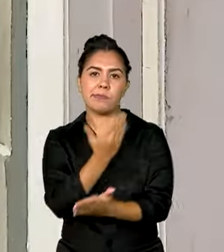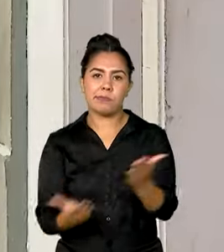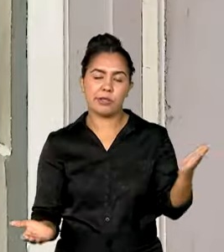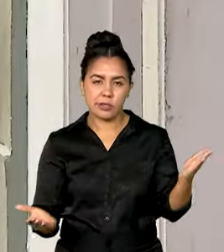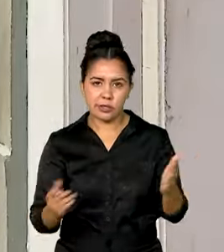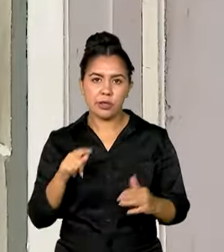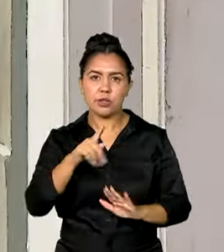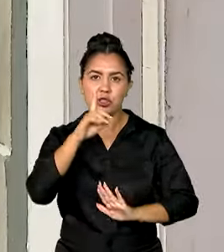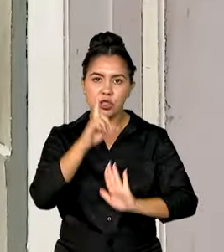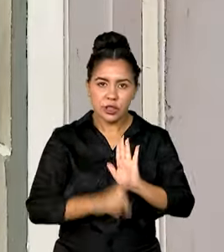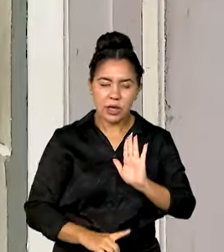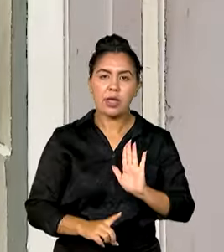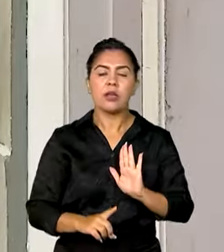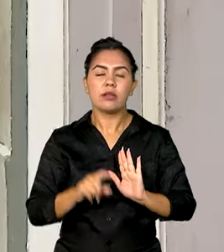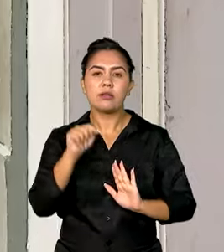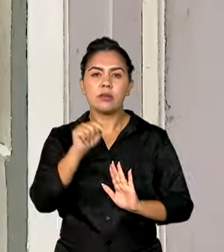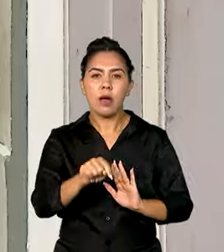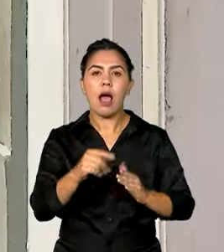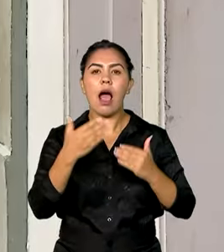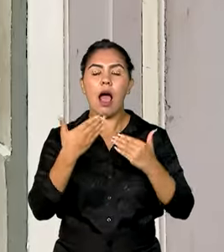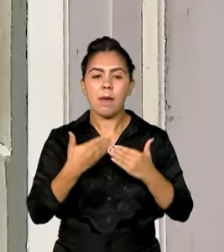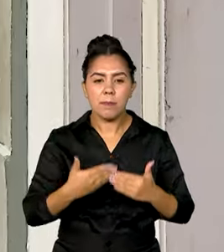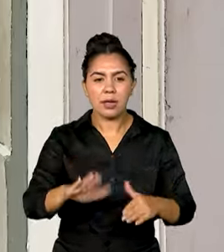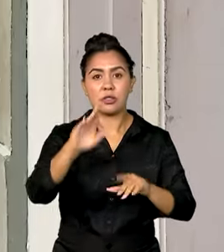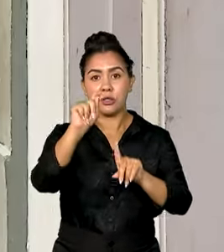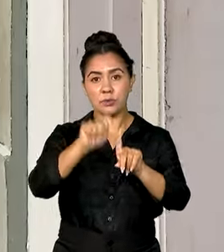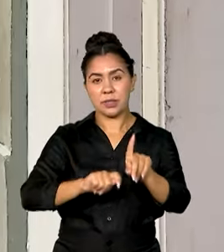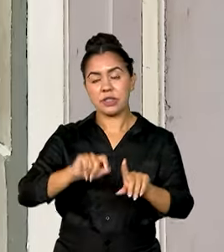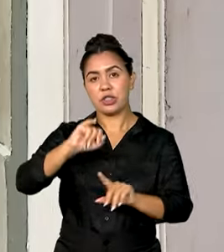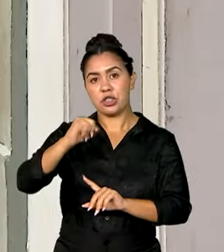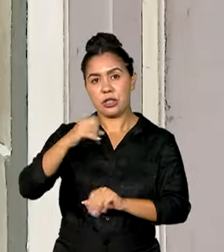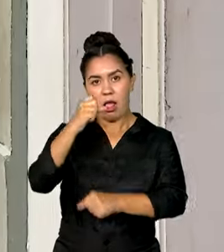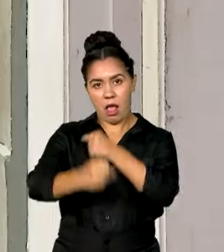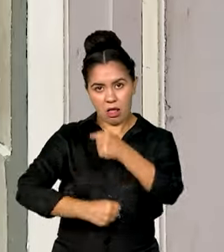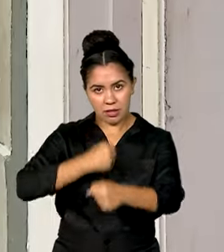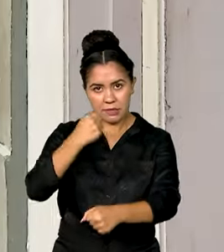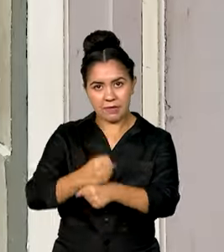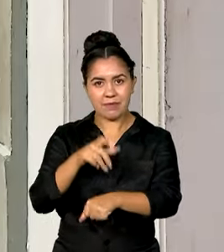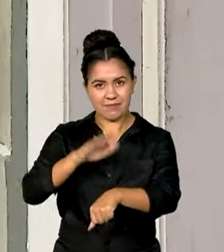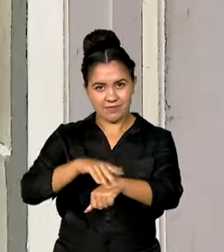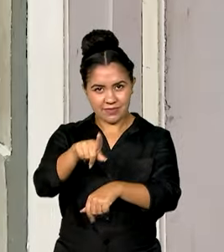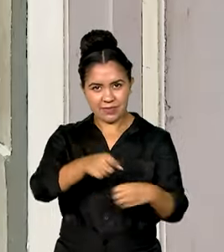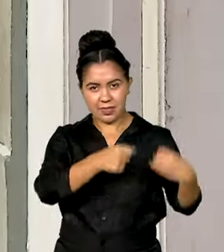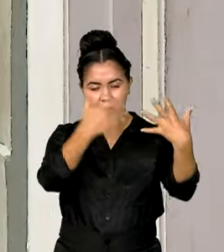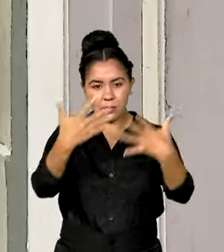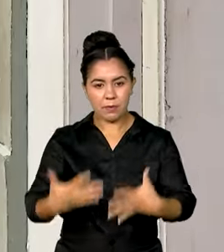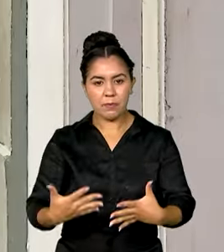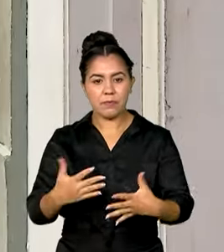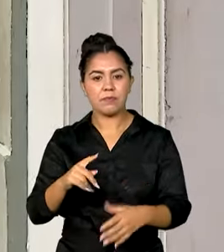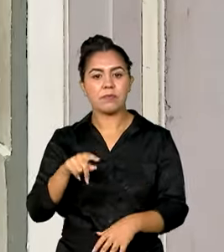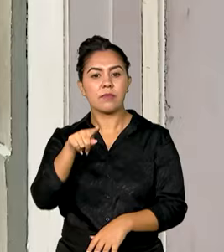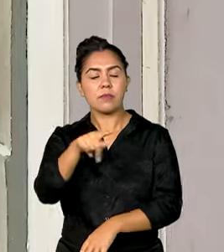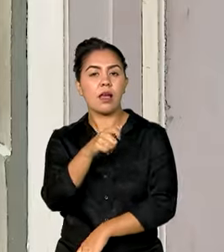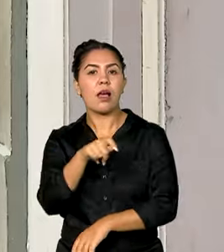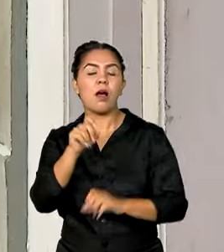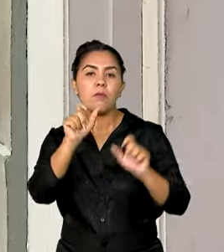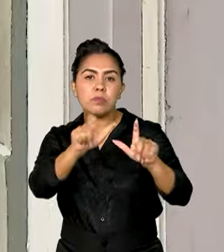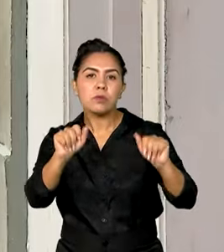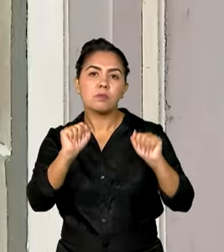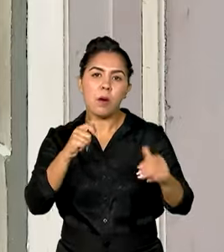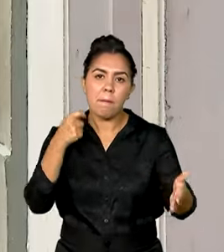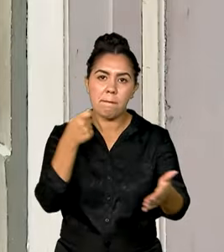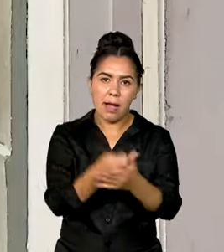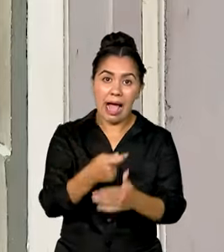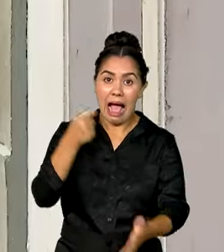regime especial a partir já agora em janeiro do ano que vem, como você falou. Para o pagamento, o devedor pode pagar à vista ou em